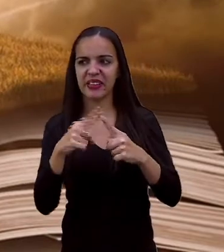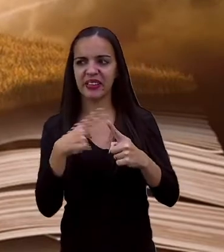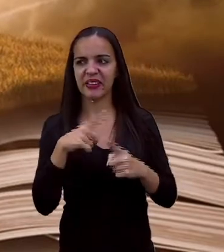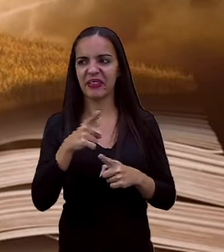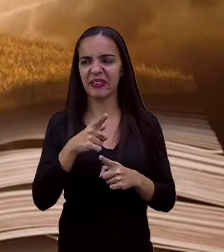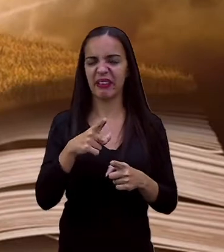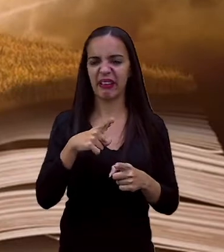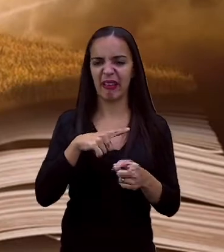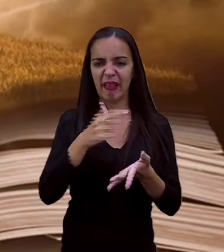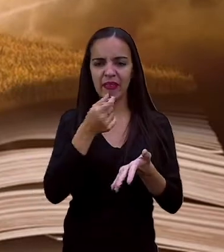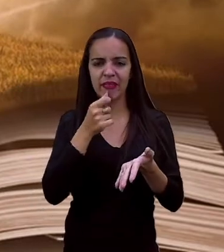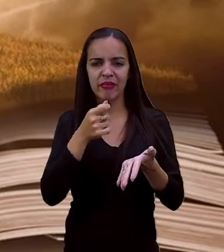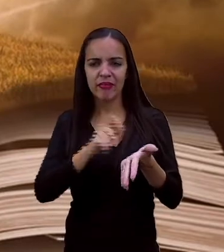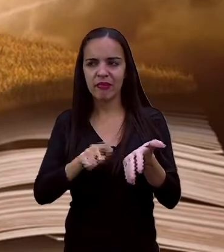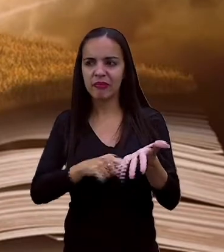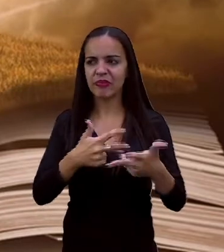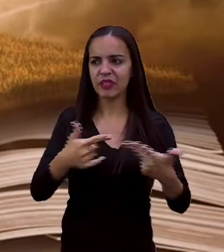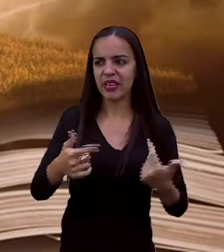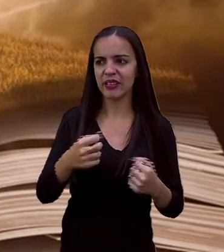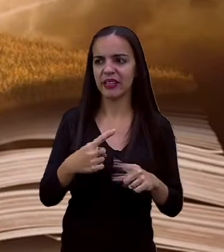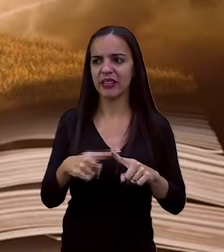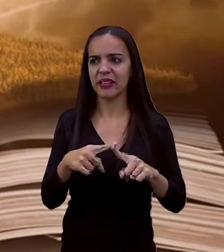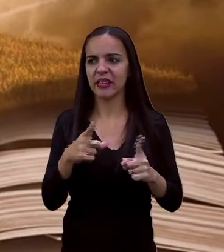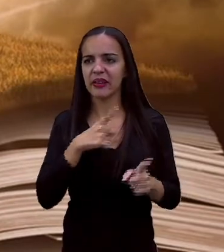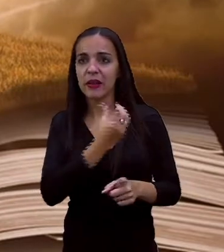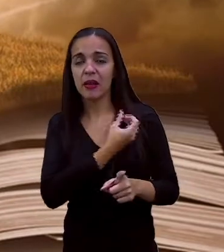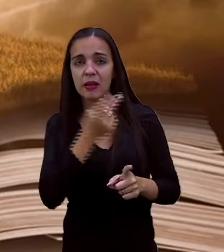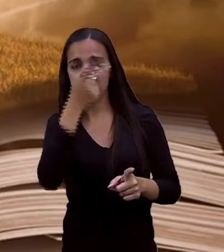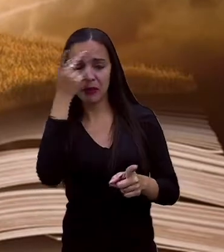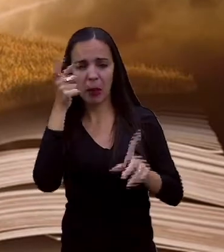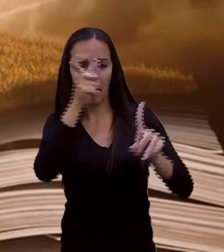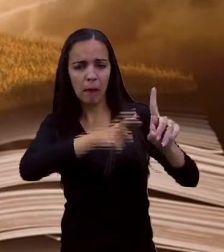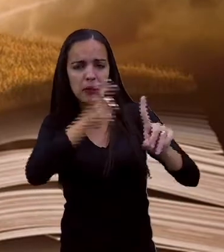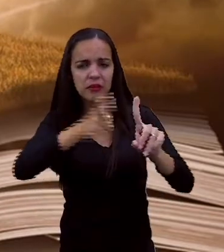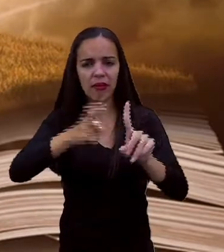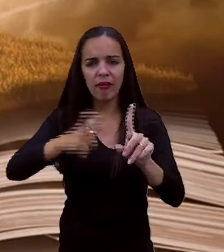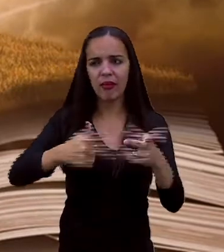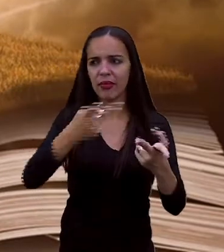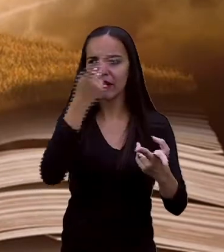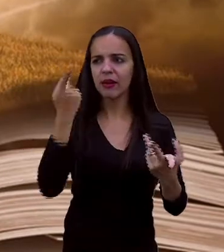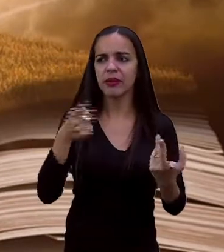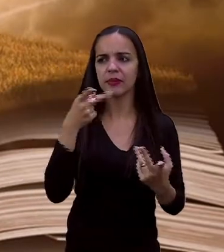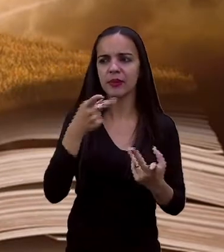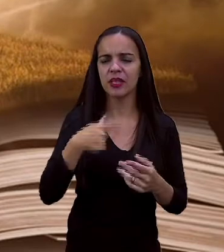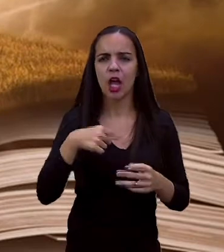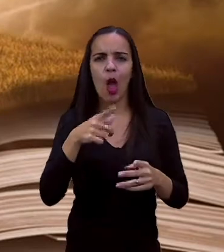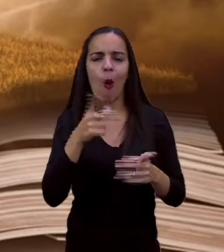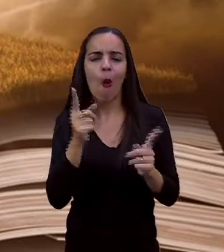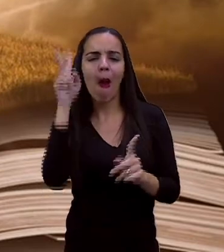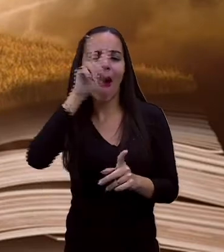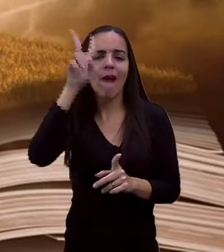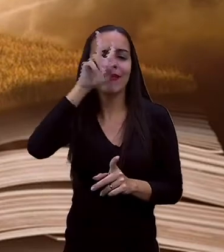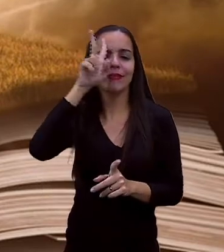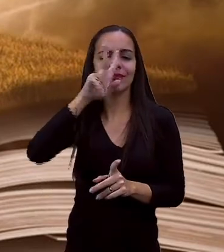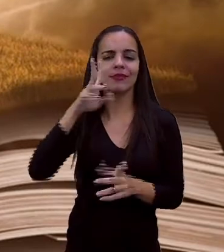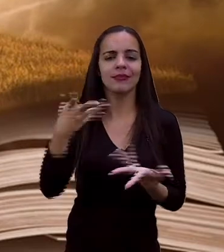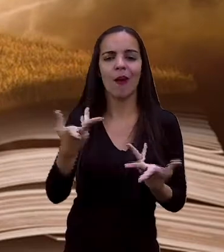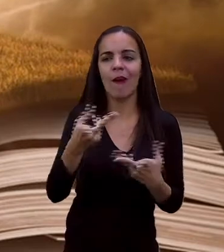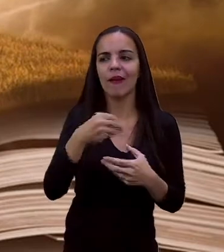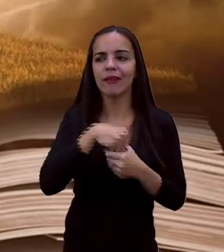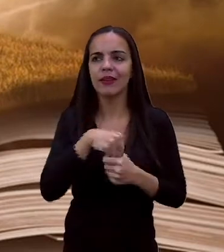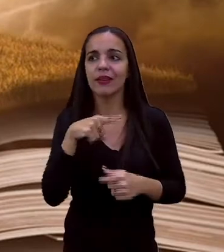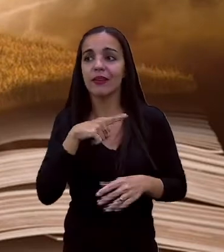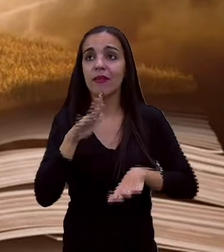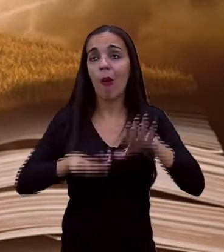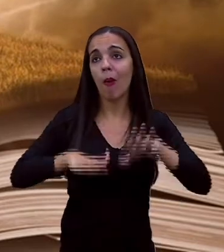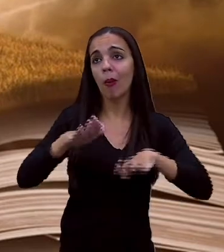tem ações e que são praticadas pelas personagens e tem histórias dos leitores que